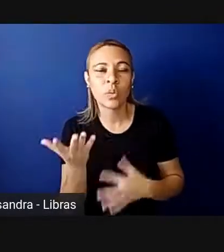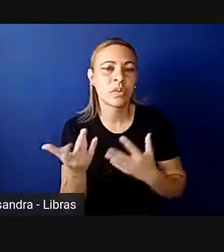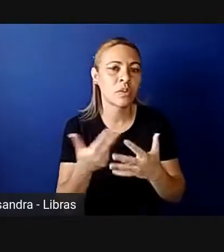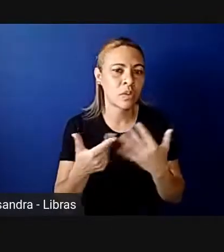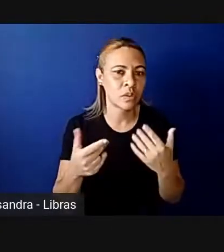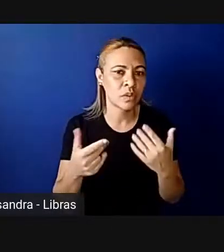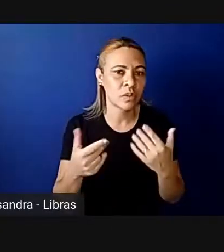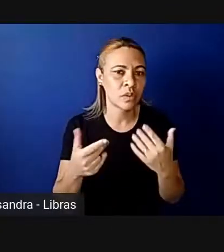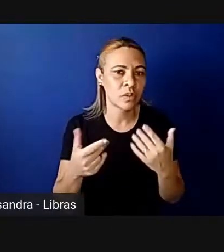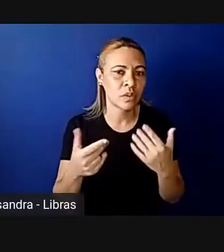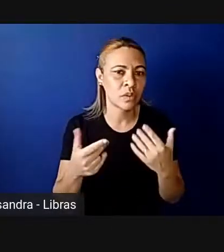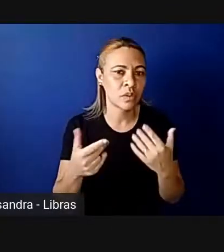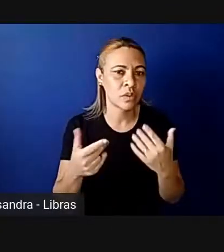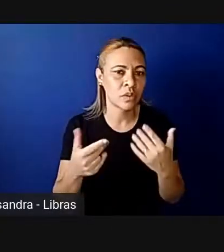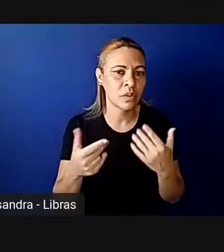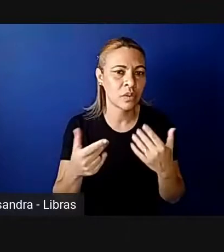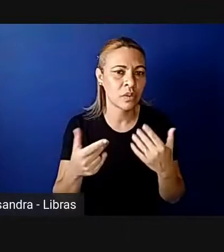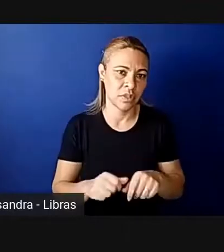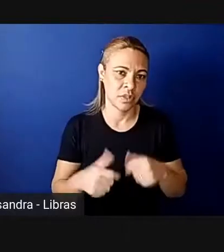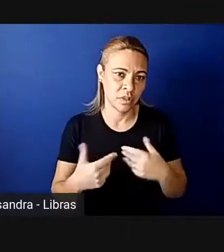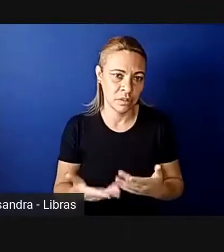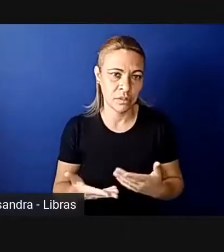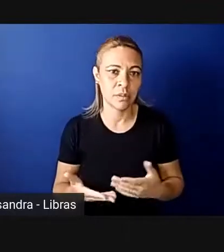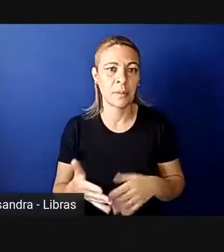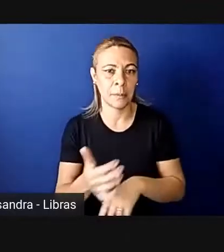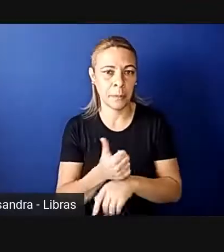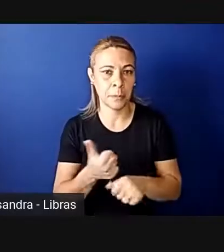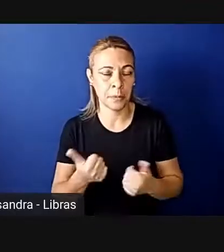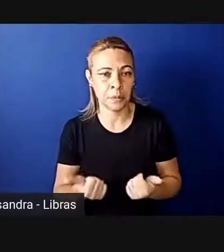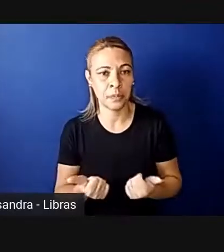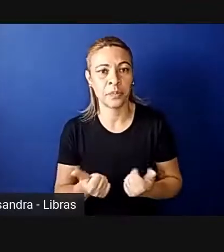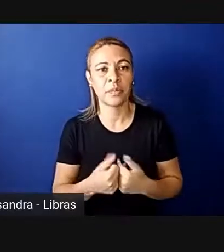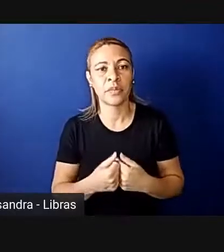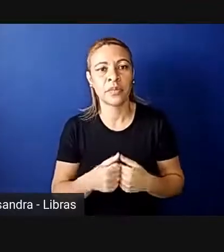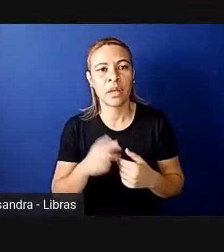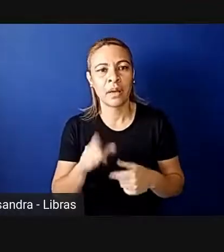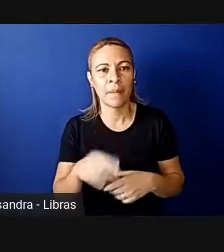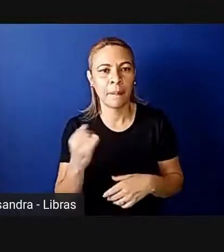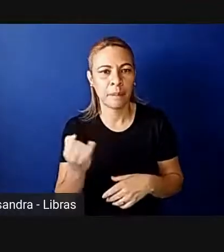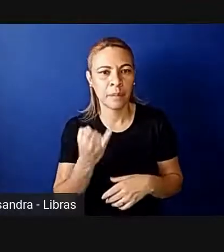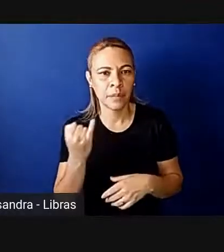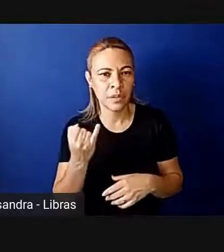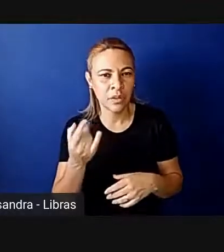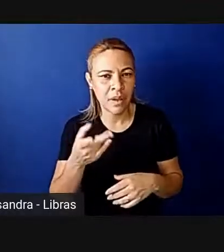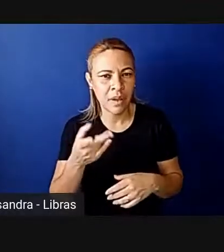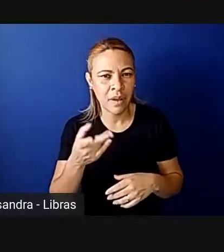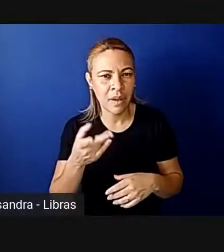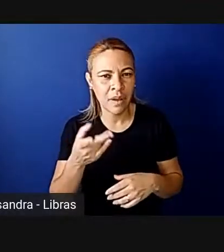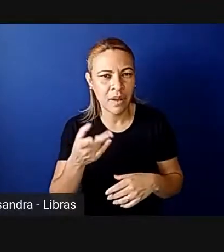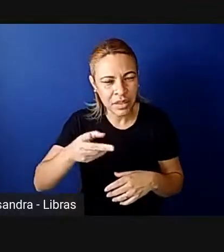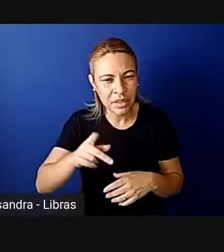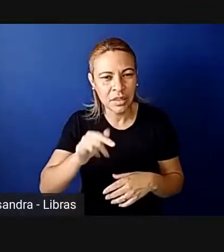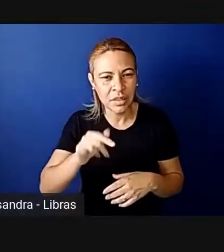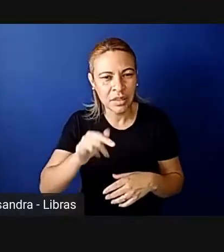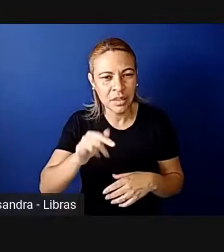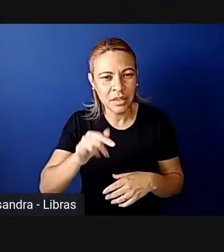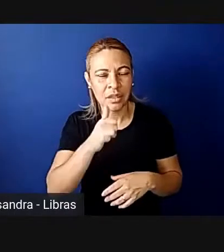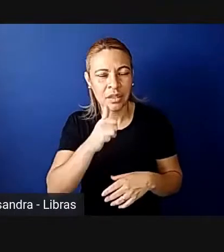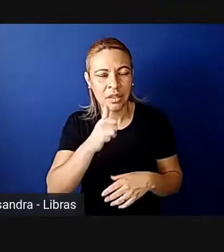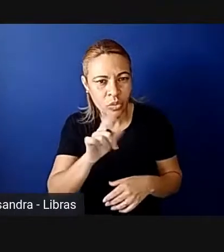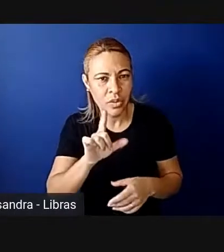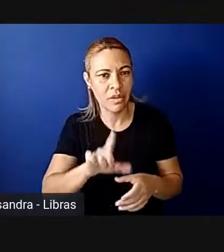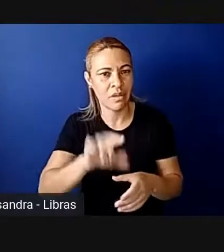adotar para melhorar essa participação feminina. E é importante destacar que a variação do número de mulheres eleitas, tanto no Congresso